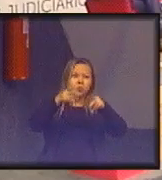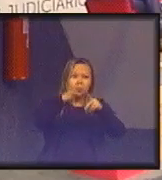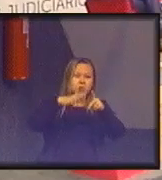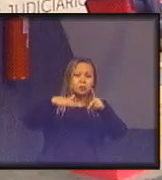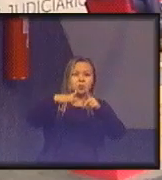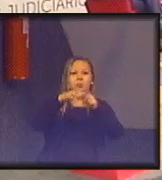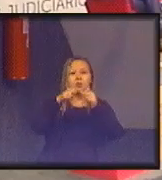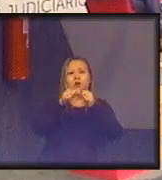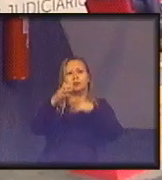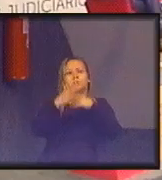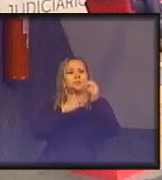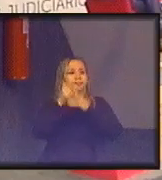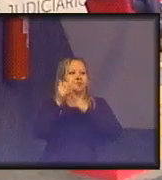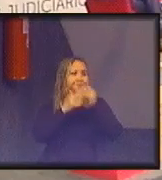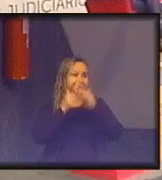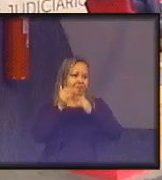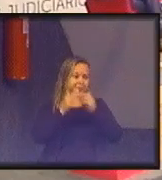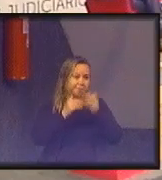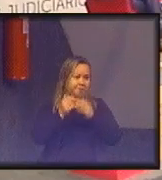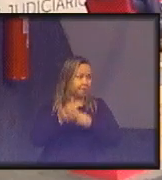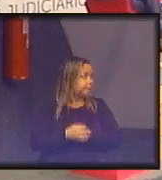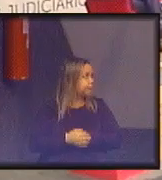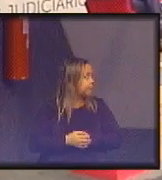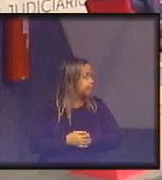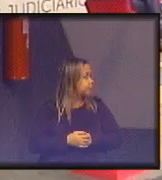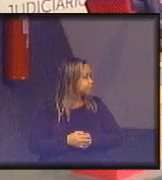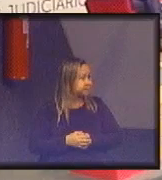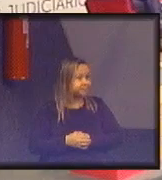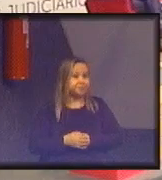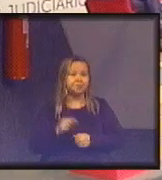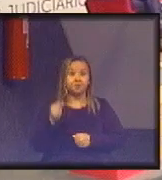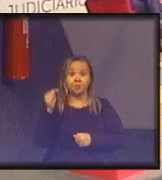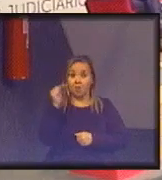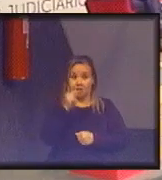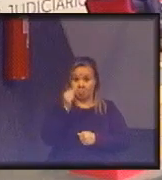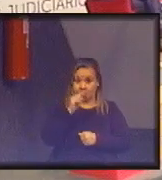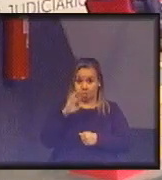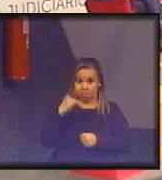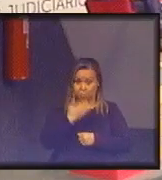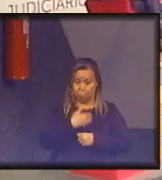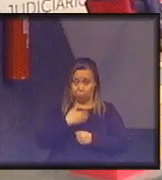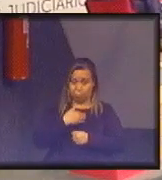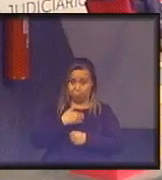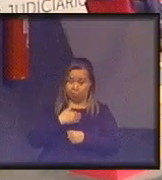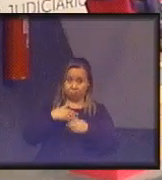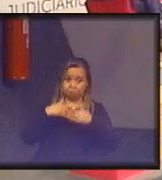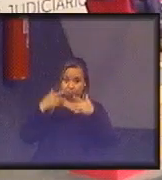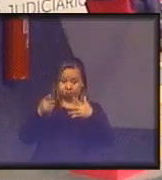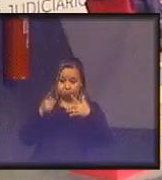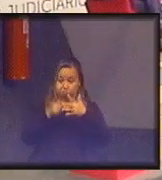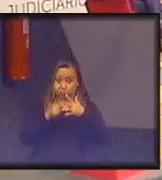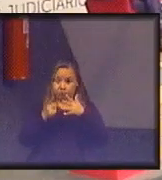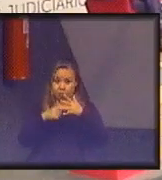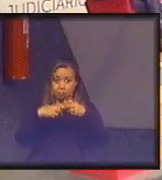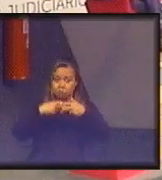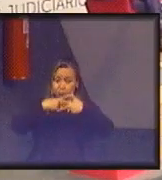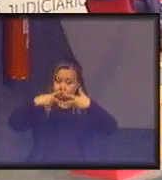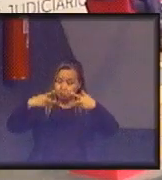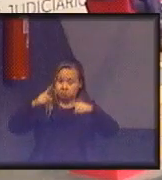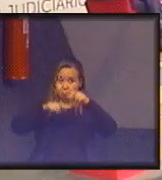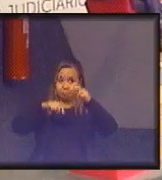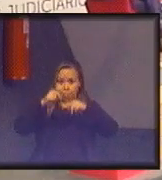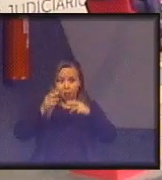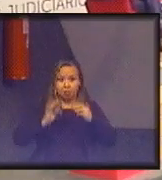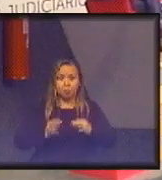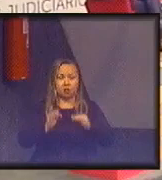ele está ativo ó aquele é o nosso novo meio tecnológico aquilo vai